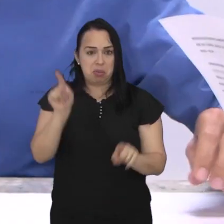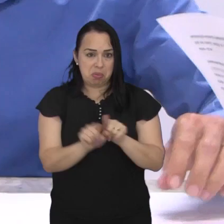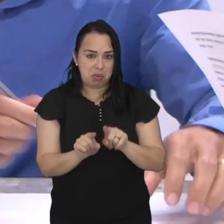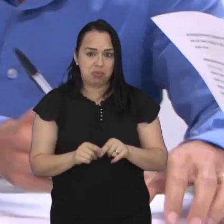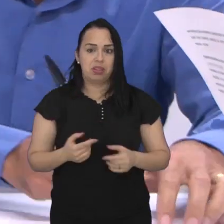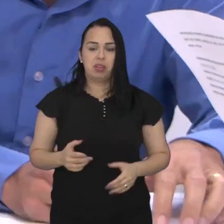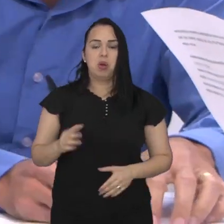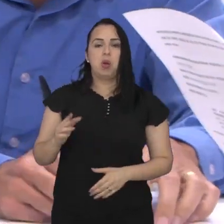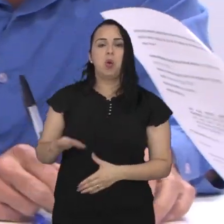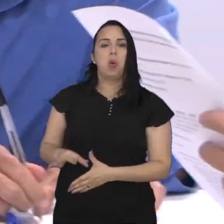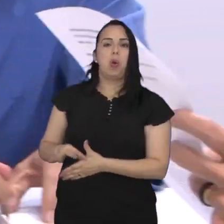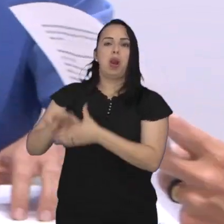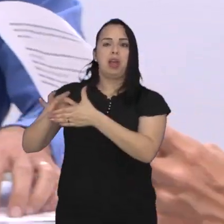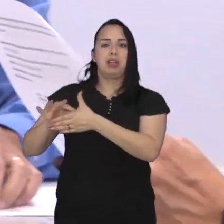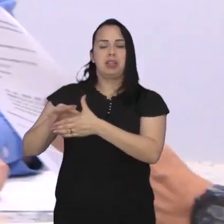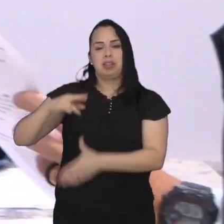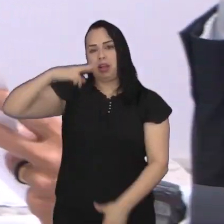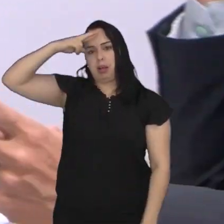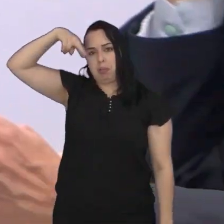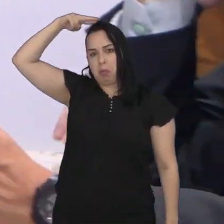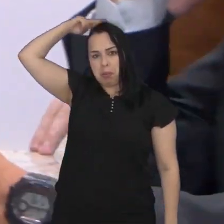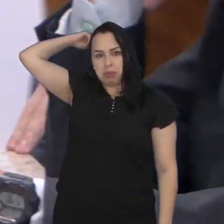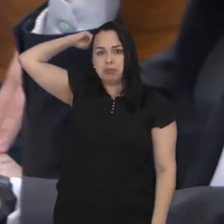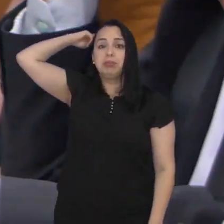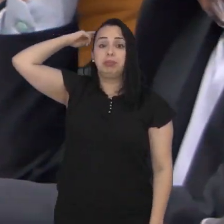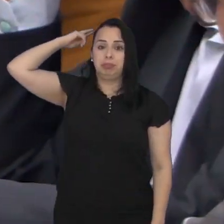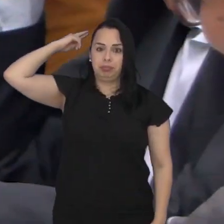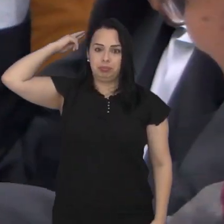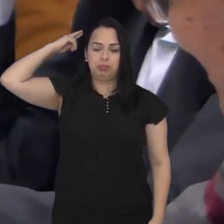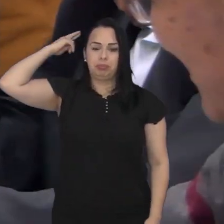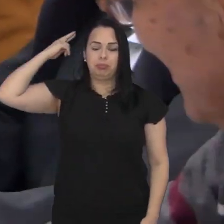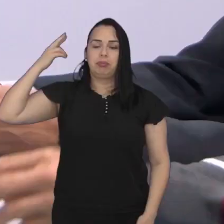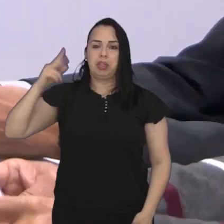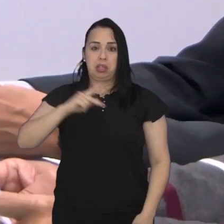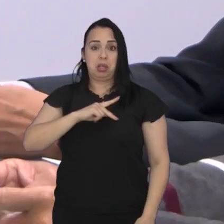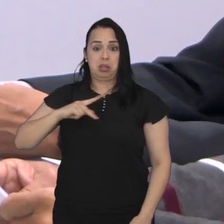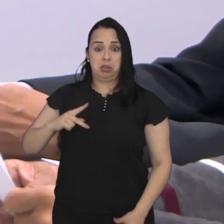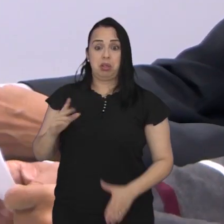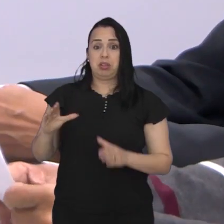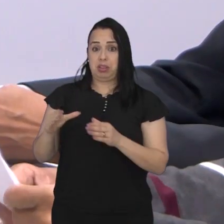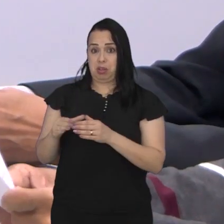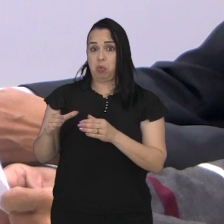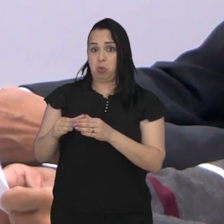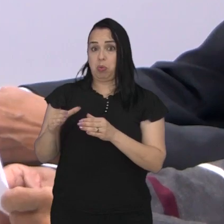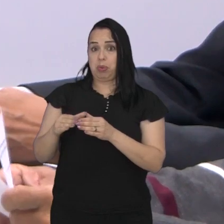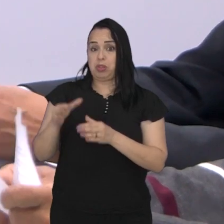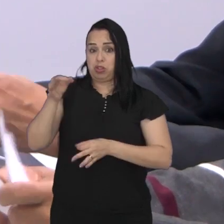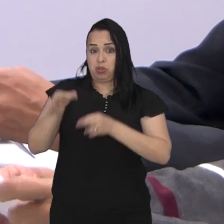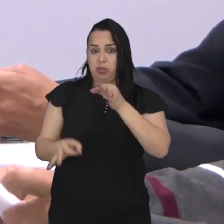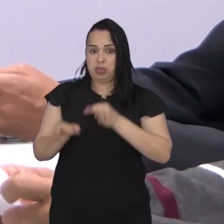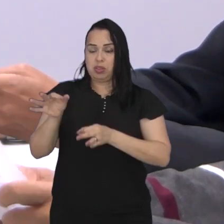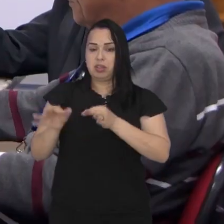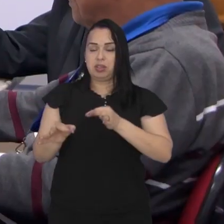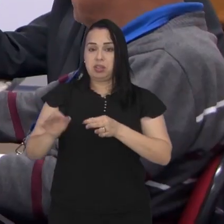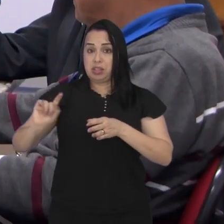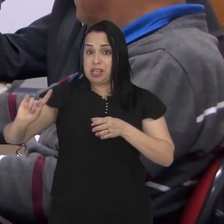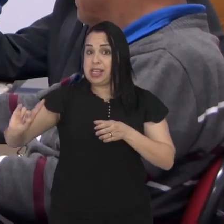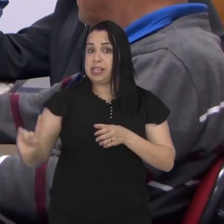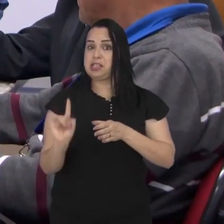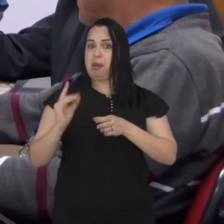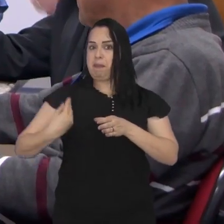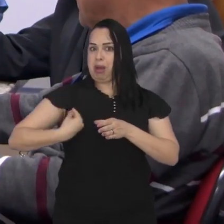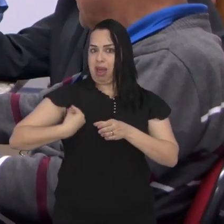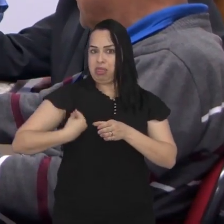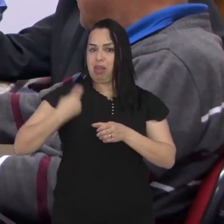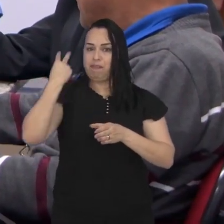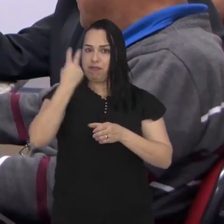também. A reunião foi liderada pelo vereador Robertinho da Padaria, que preside a Comissão de Justiça e contou